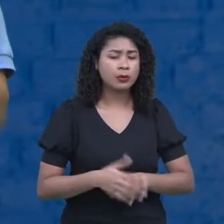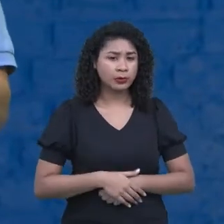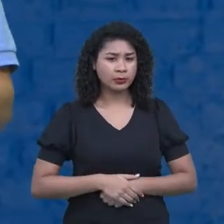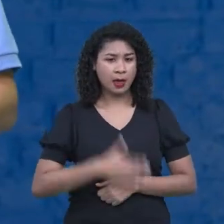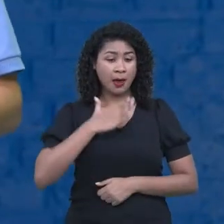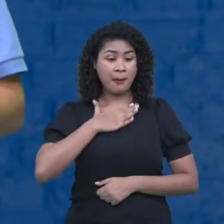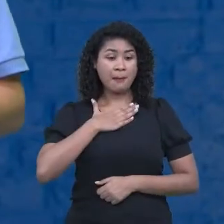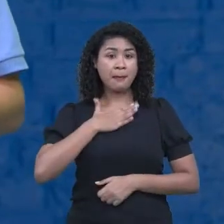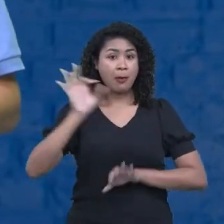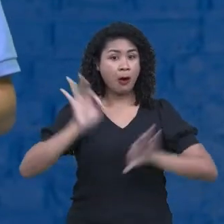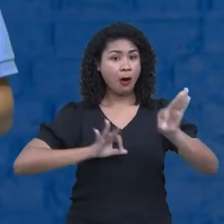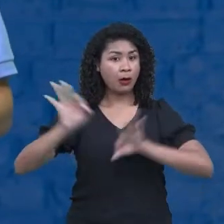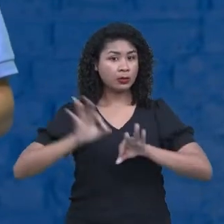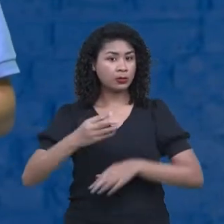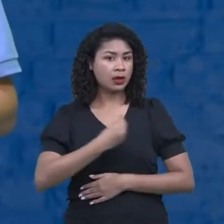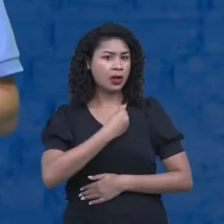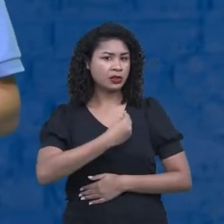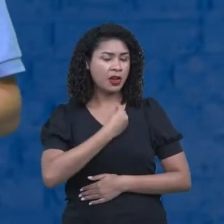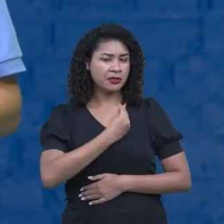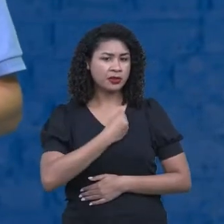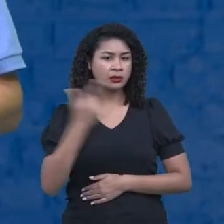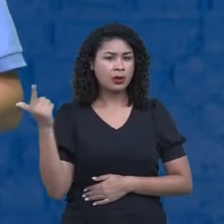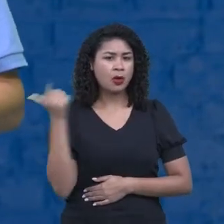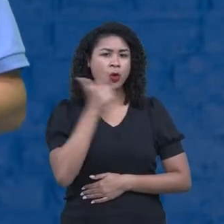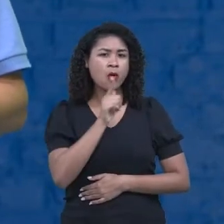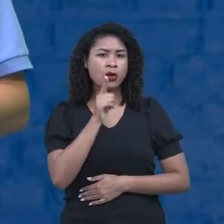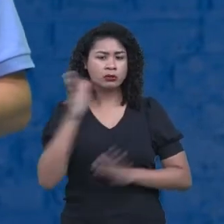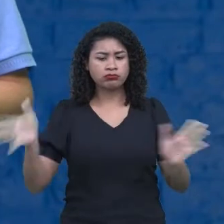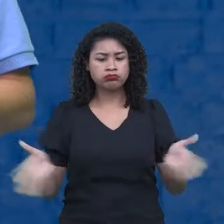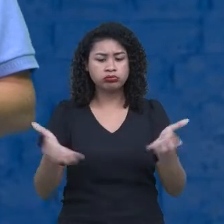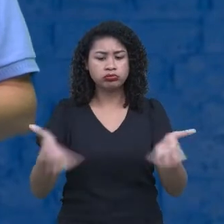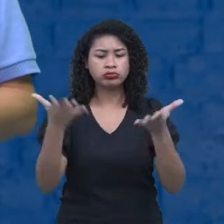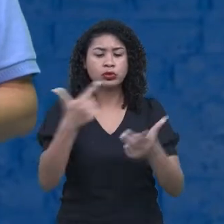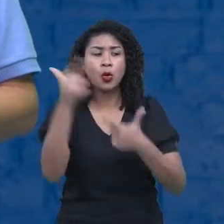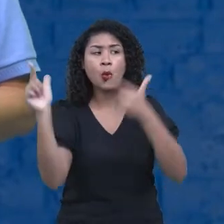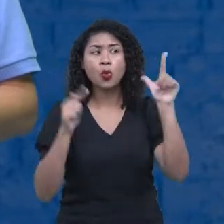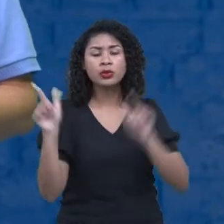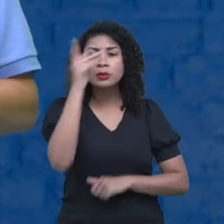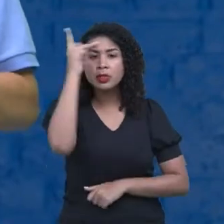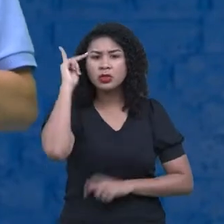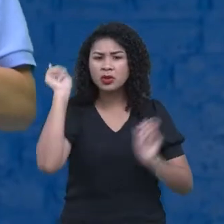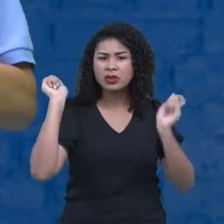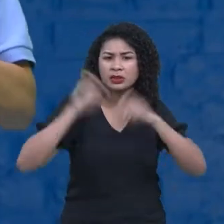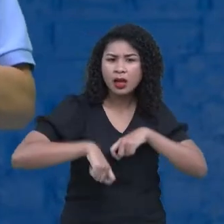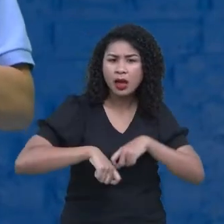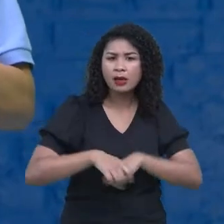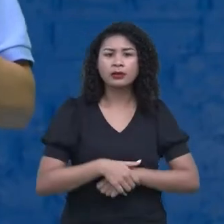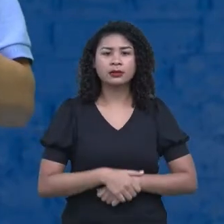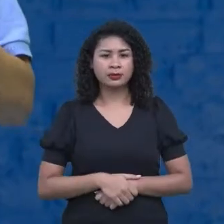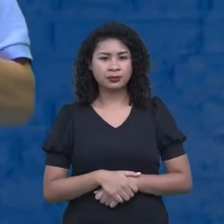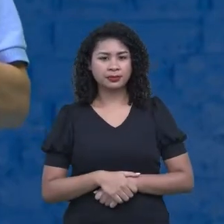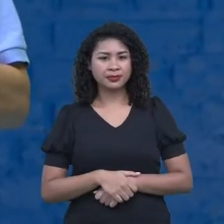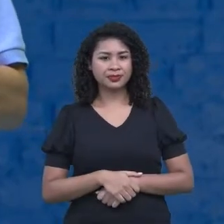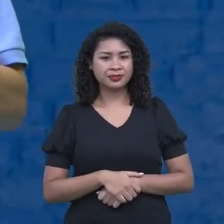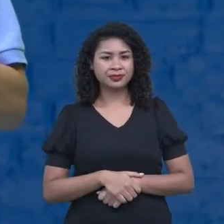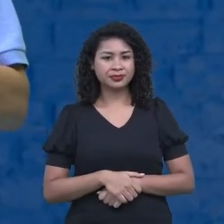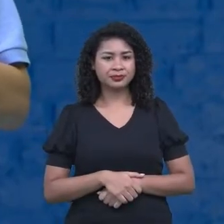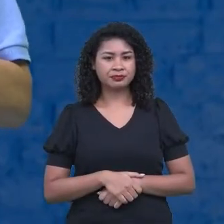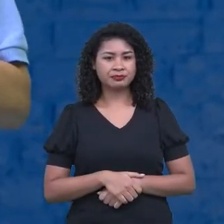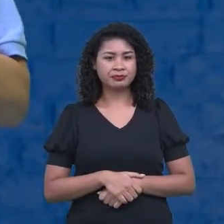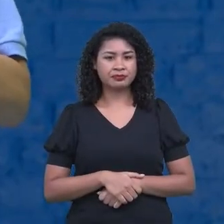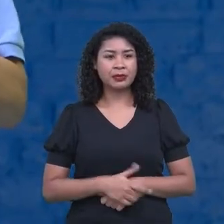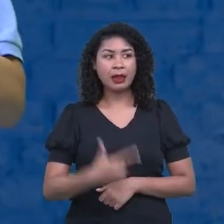um impacto? Ele tem que ir além. Não só beneficiar quem está projetando. Eu,